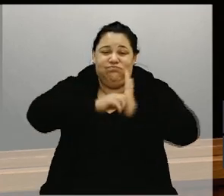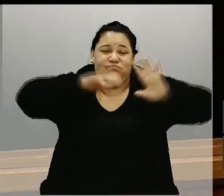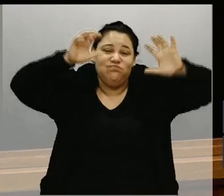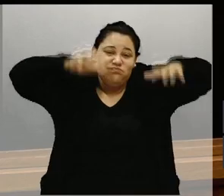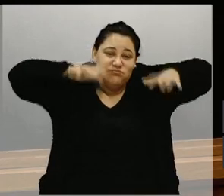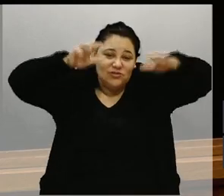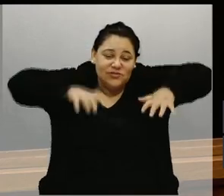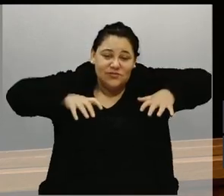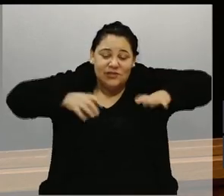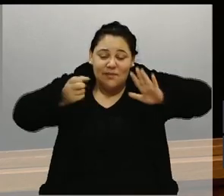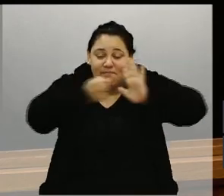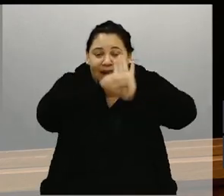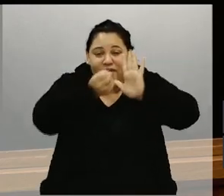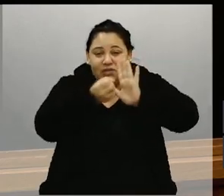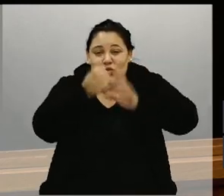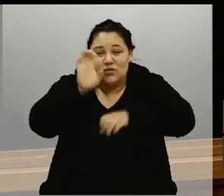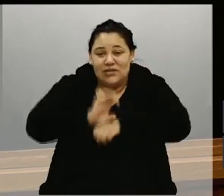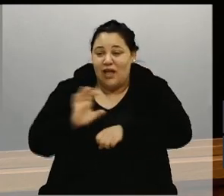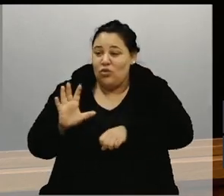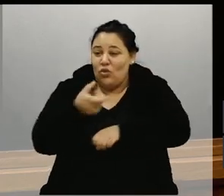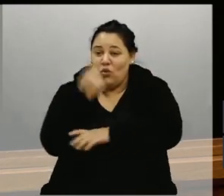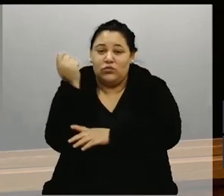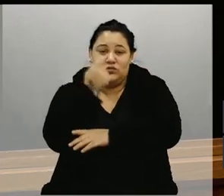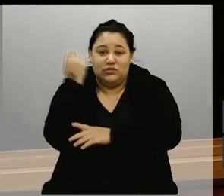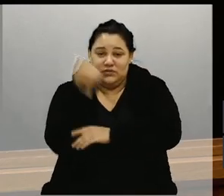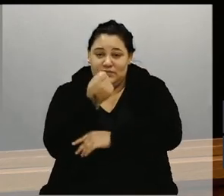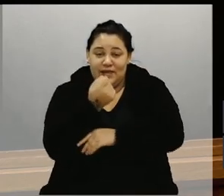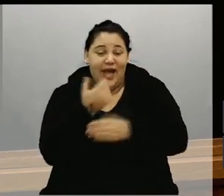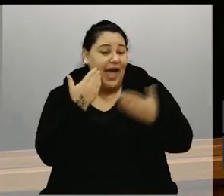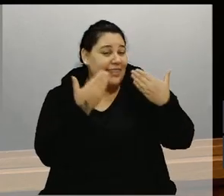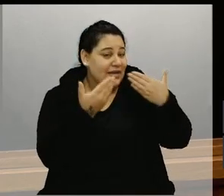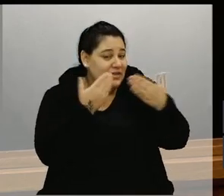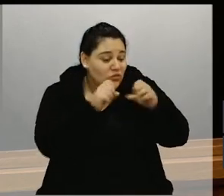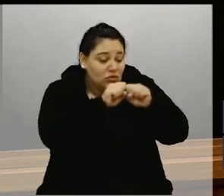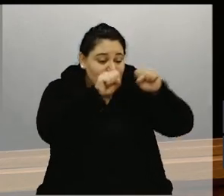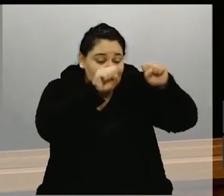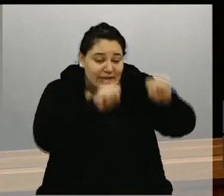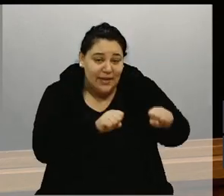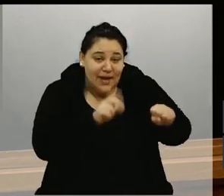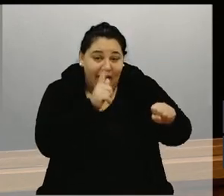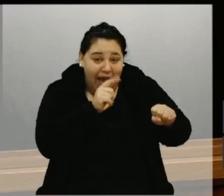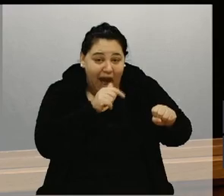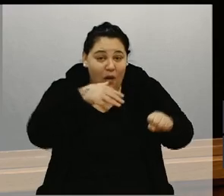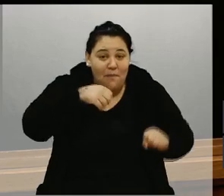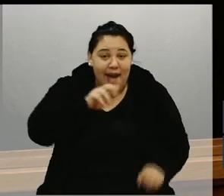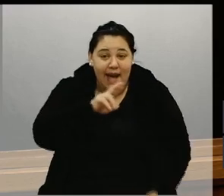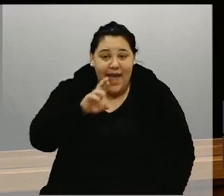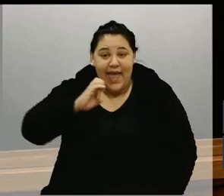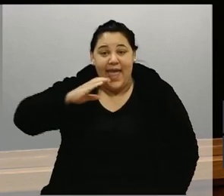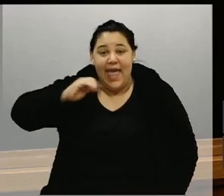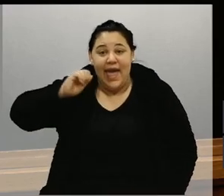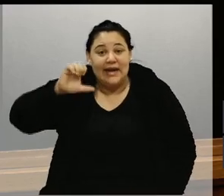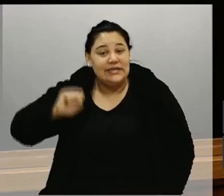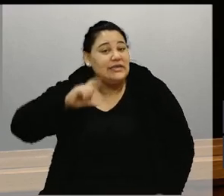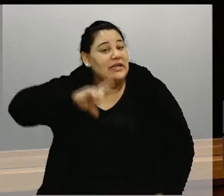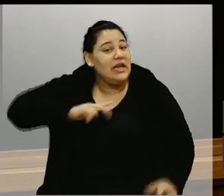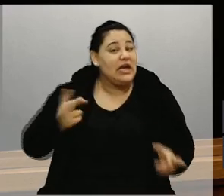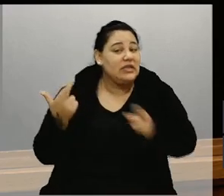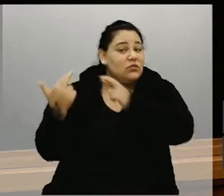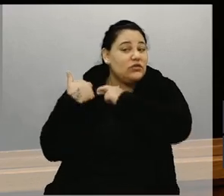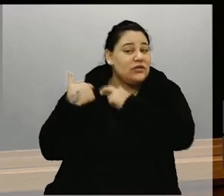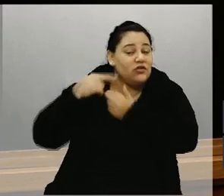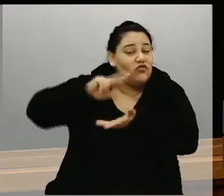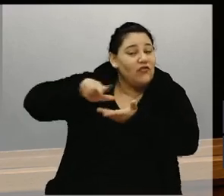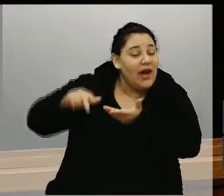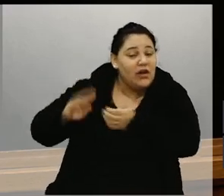nosso estado, considerando que o sistema de abastecimento do Marrecas é responsável pelo abastecimento de vários